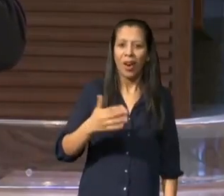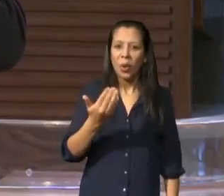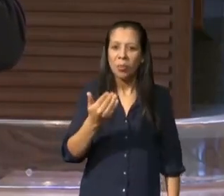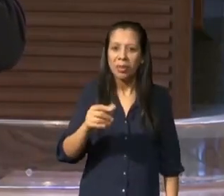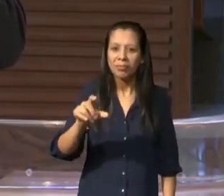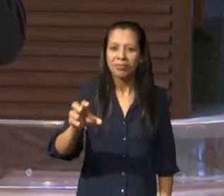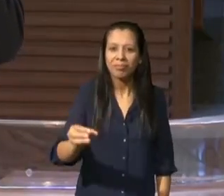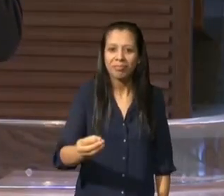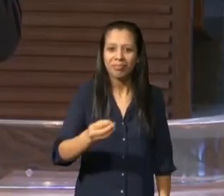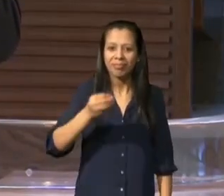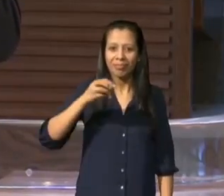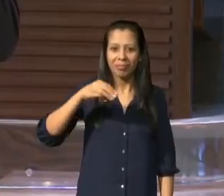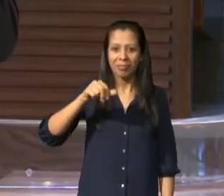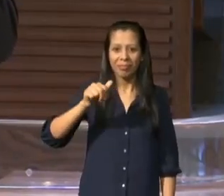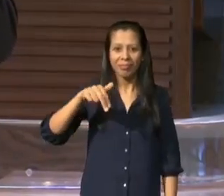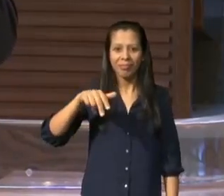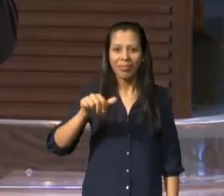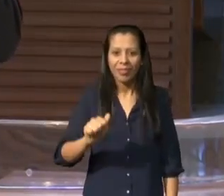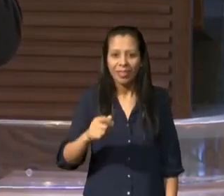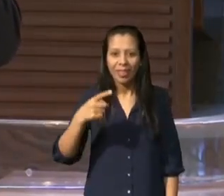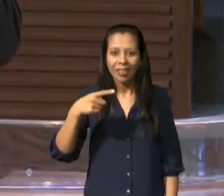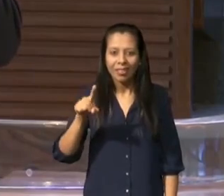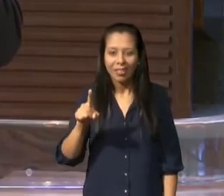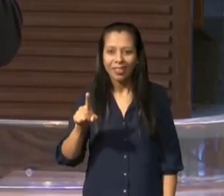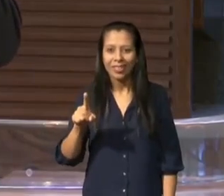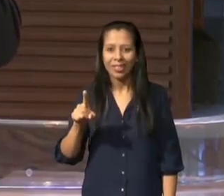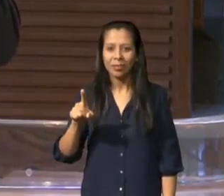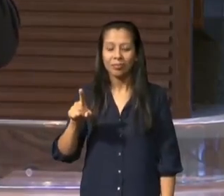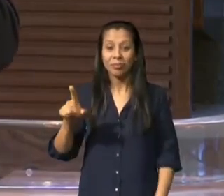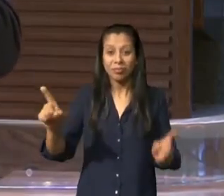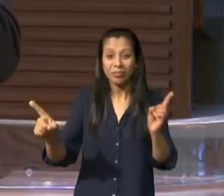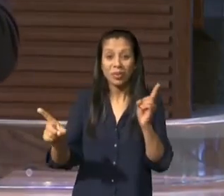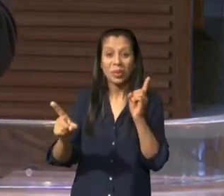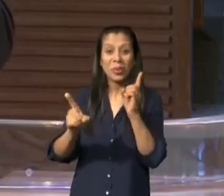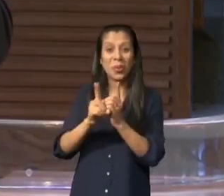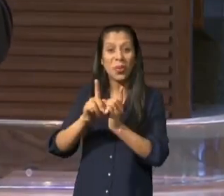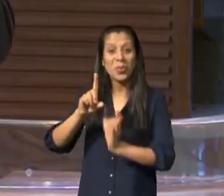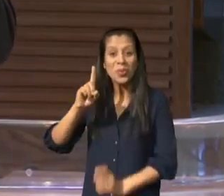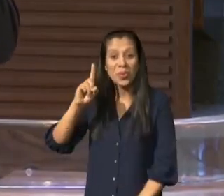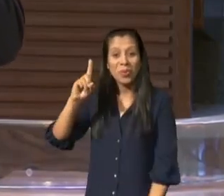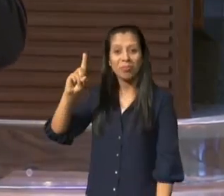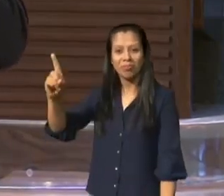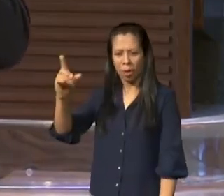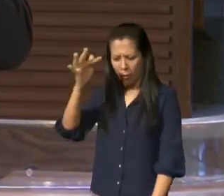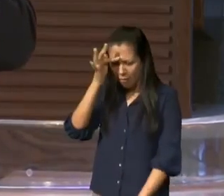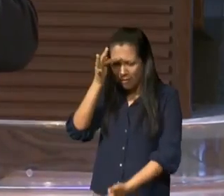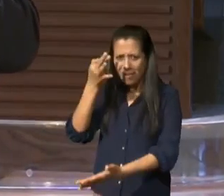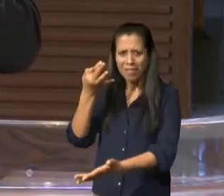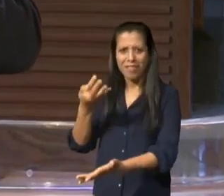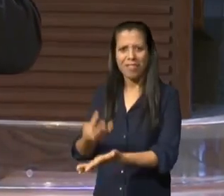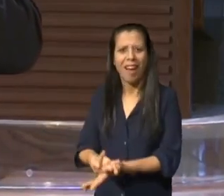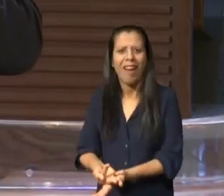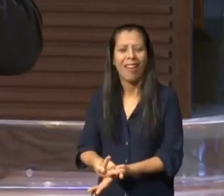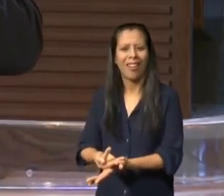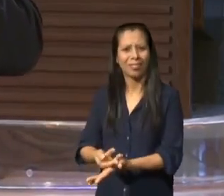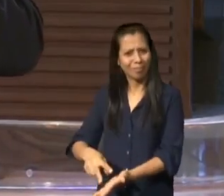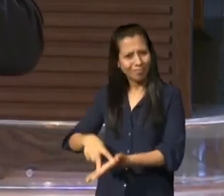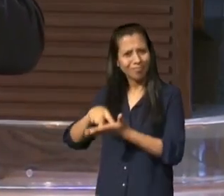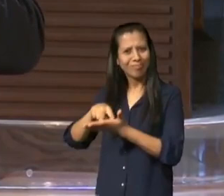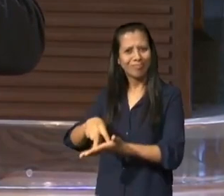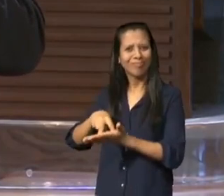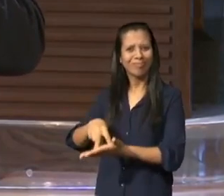por uma questão do destino não o maná era a